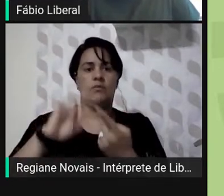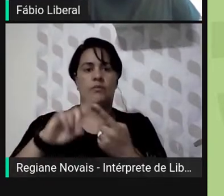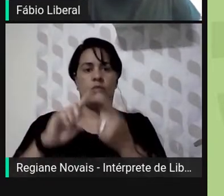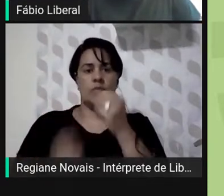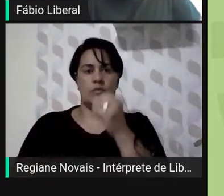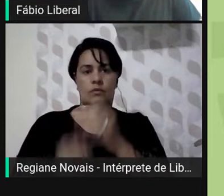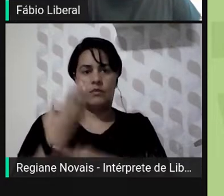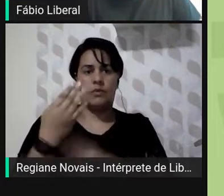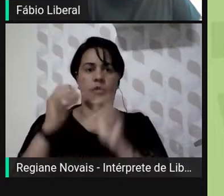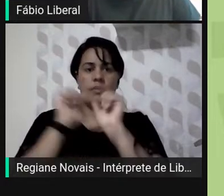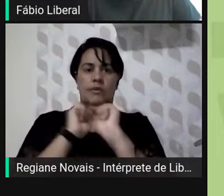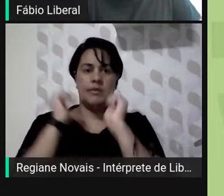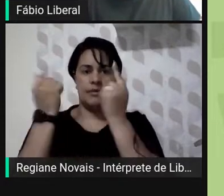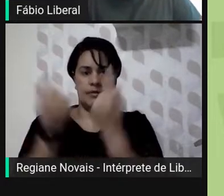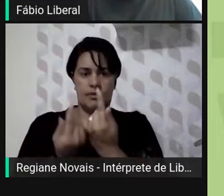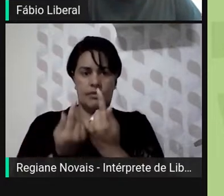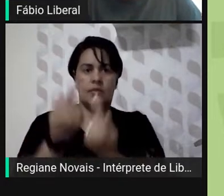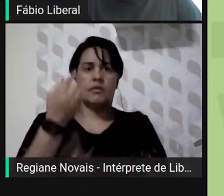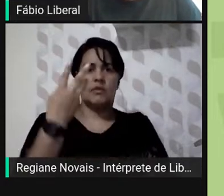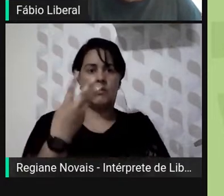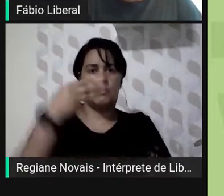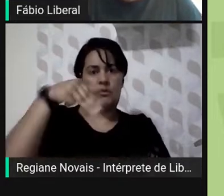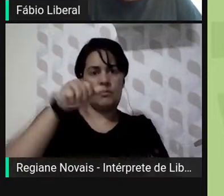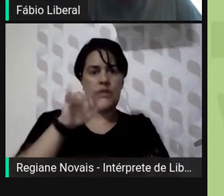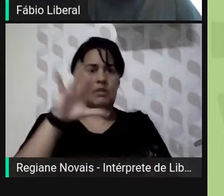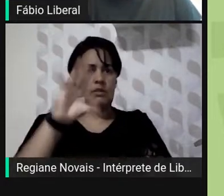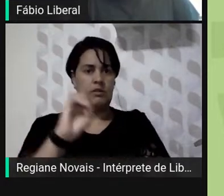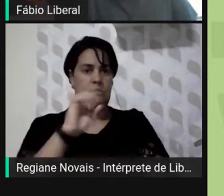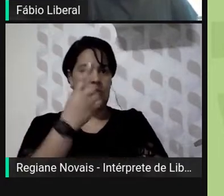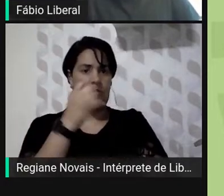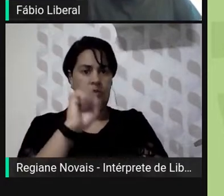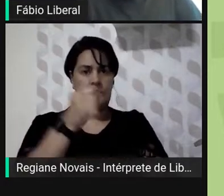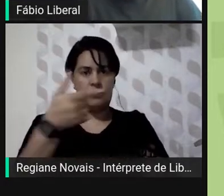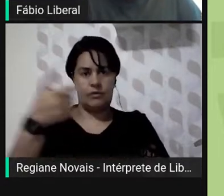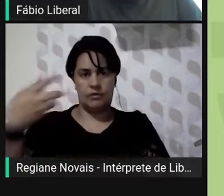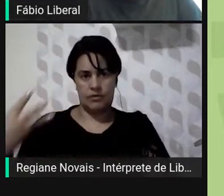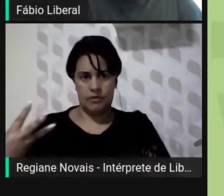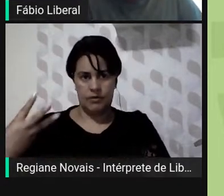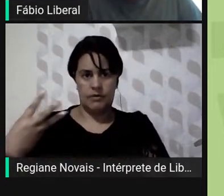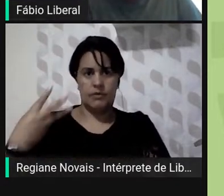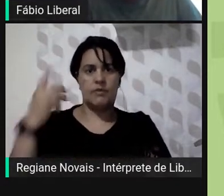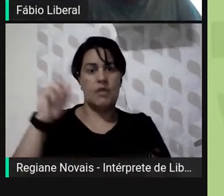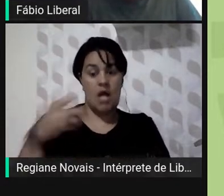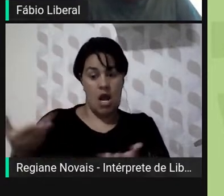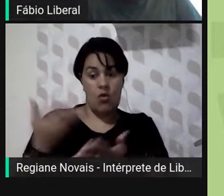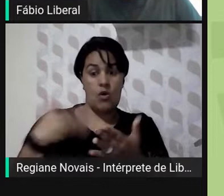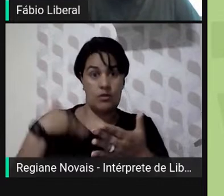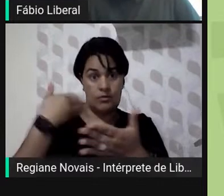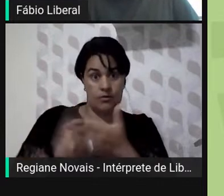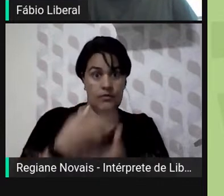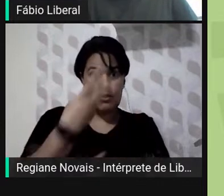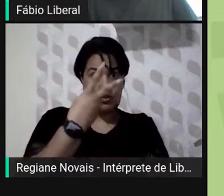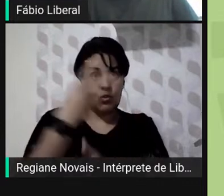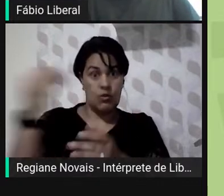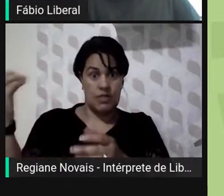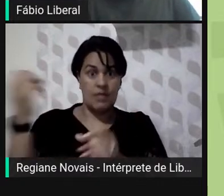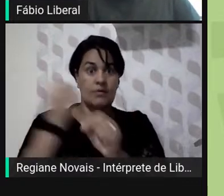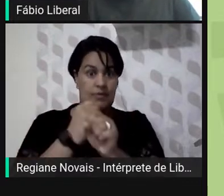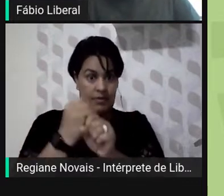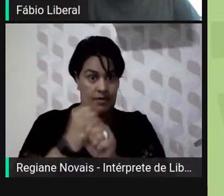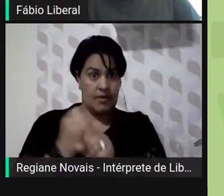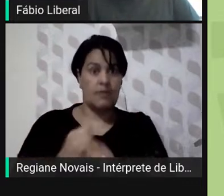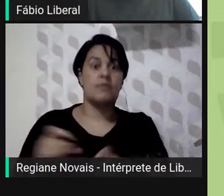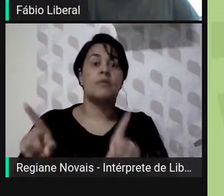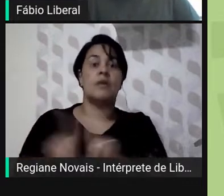Assembleia Constituinte em 3 de maio de 1823, com o bicentenário que está ocorrendo daqui a pouco mais seis meses, e a instalação do